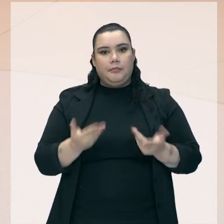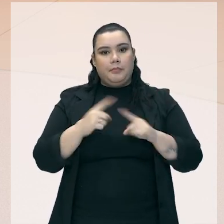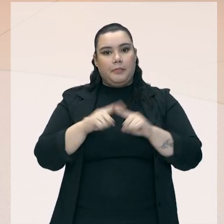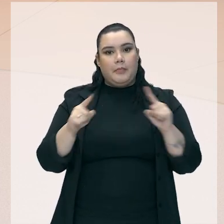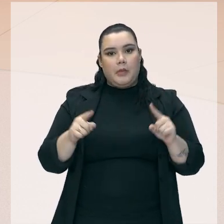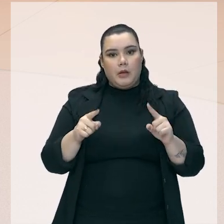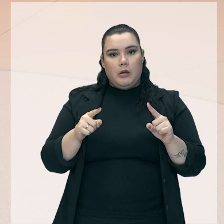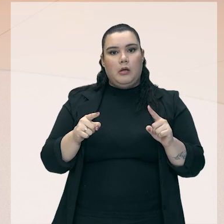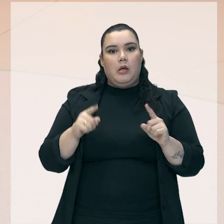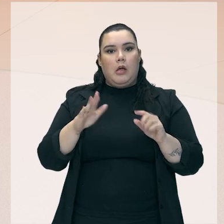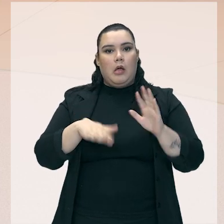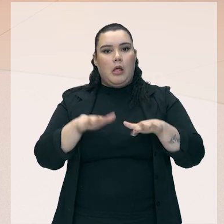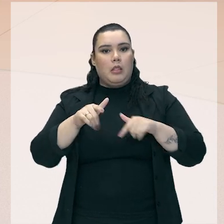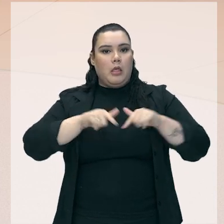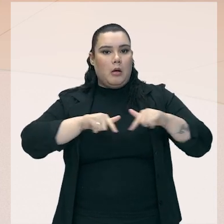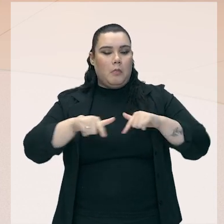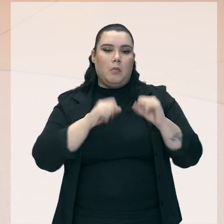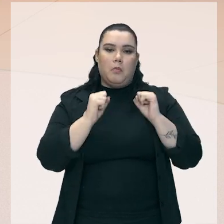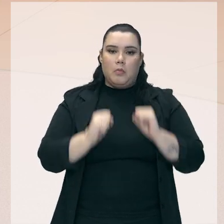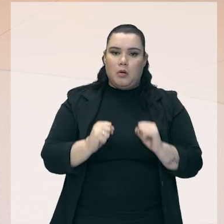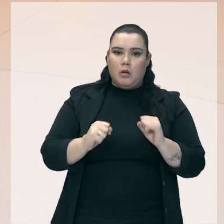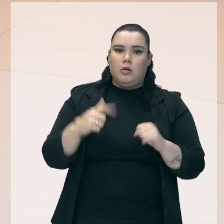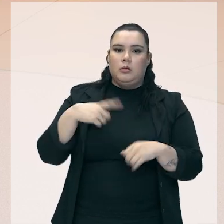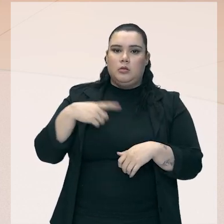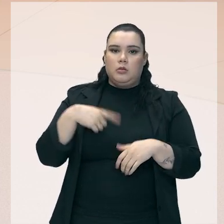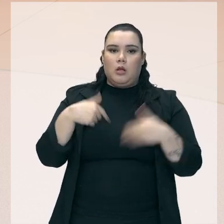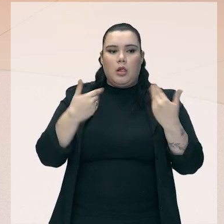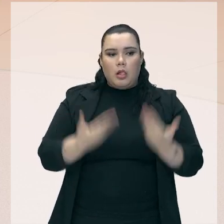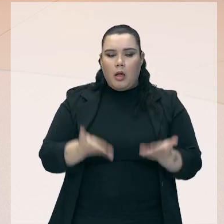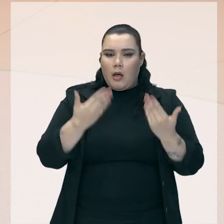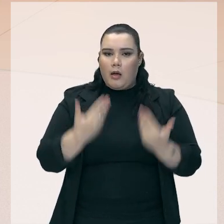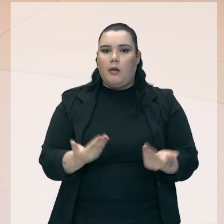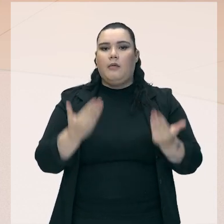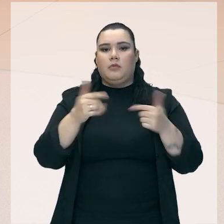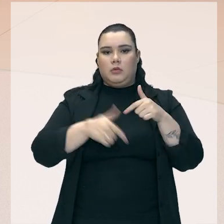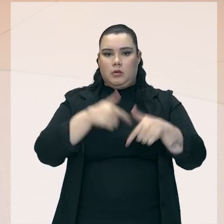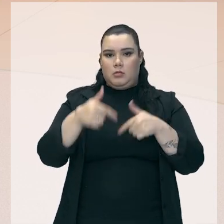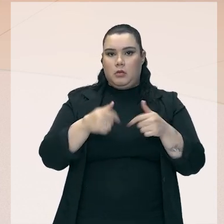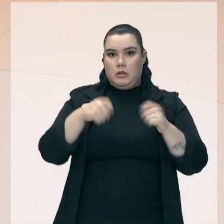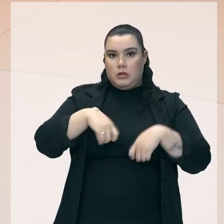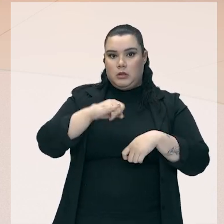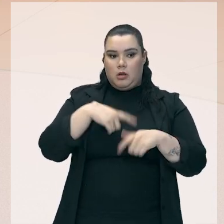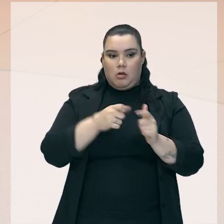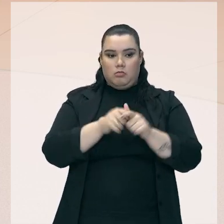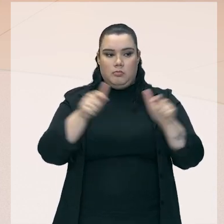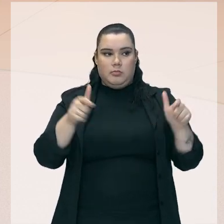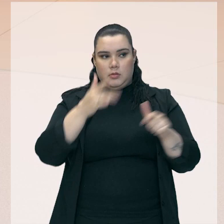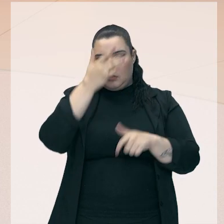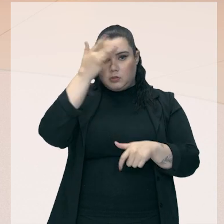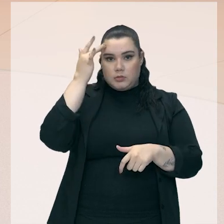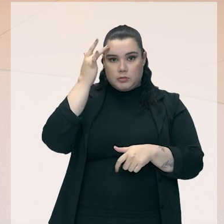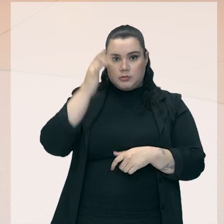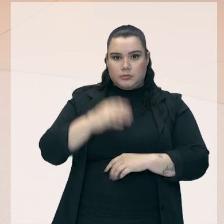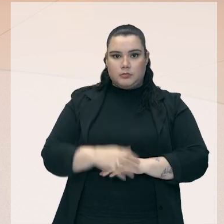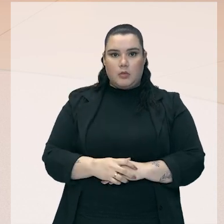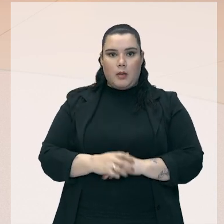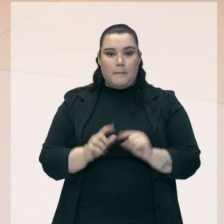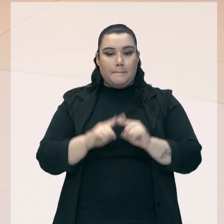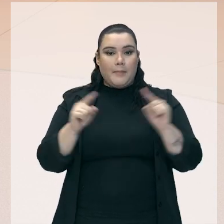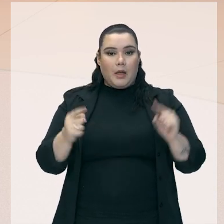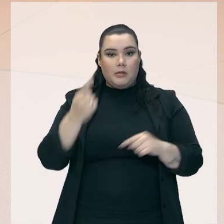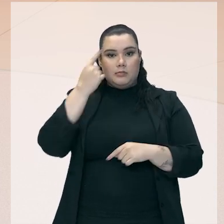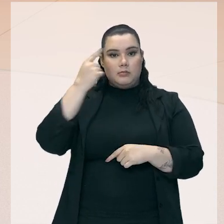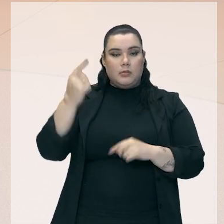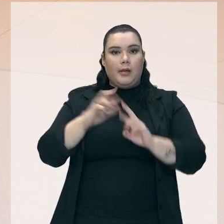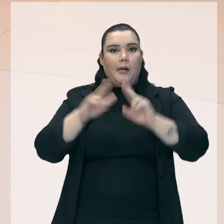determinado trabalho poderia ser feito de maneira muito mais eficiente se tivesse mais pessoas trabalhando. Mas a lógica de mercado tem